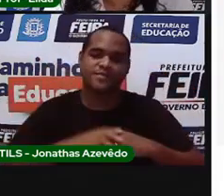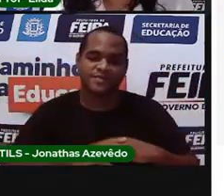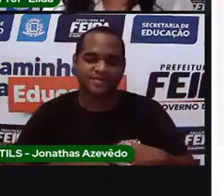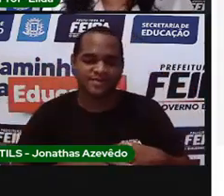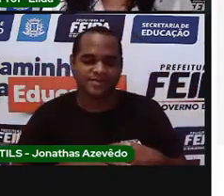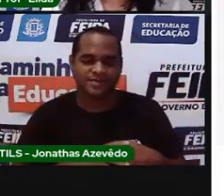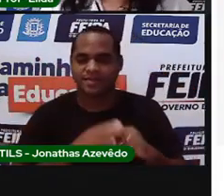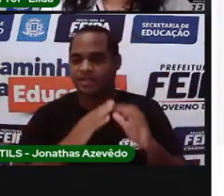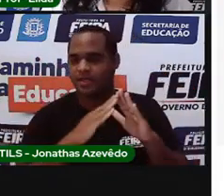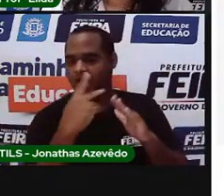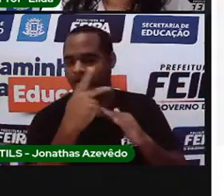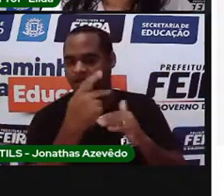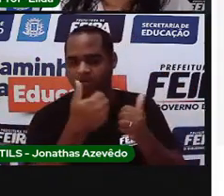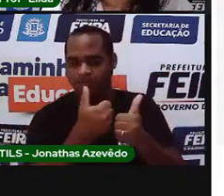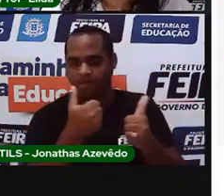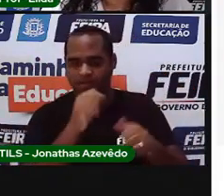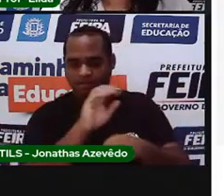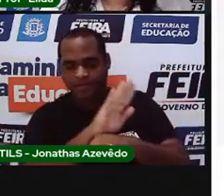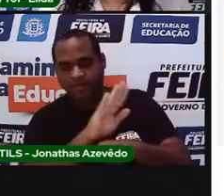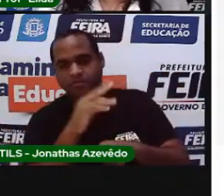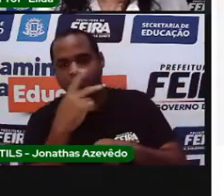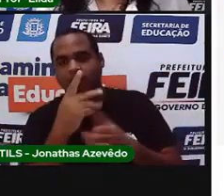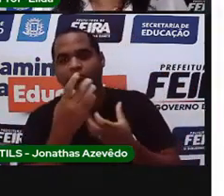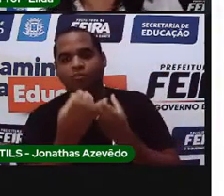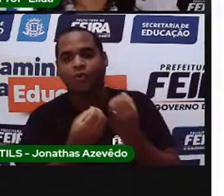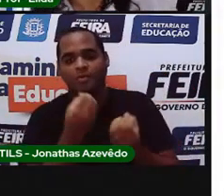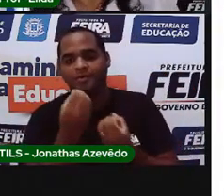como é que está o tempo no seu bairro?